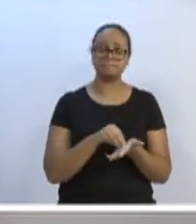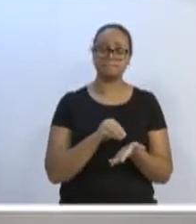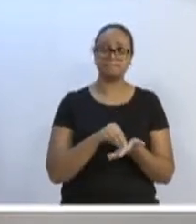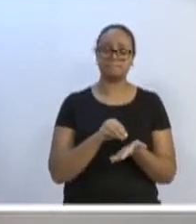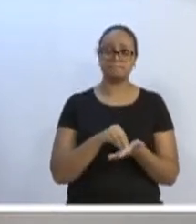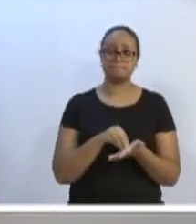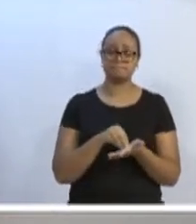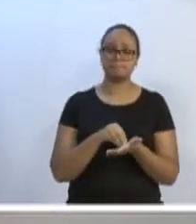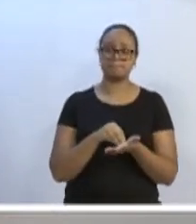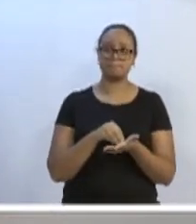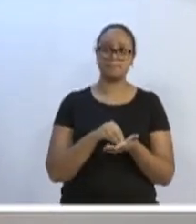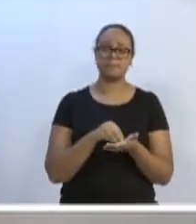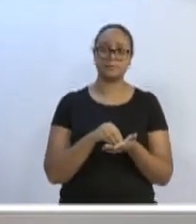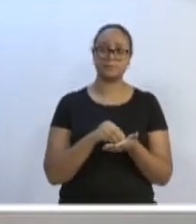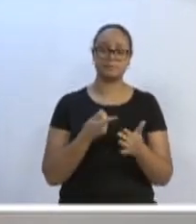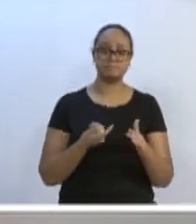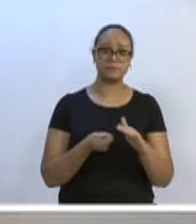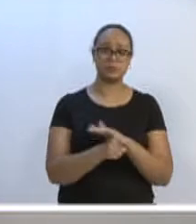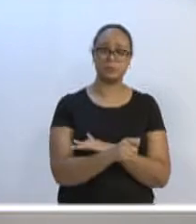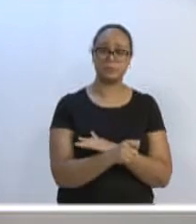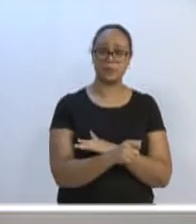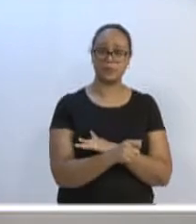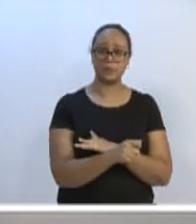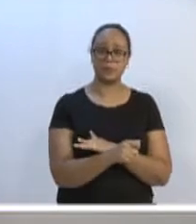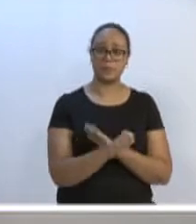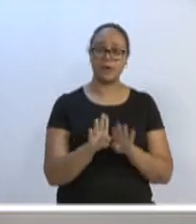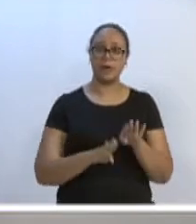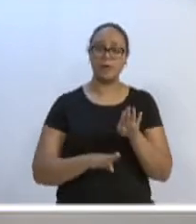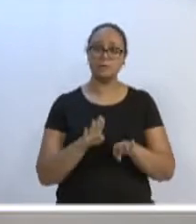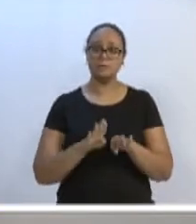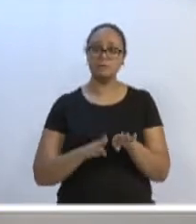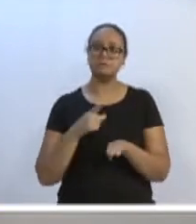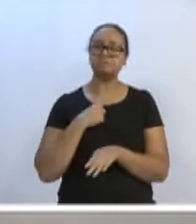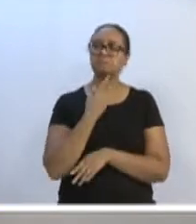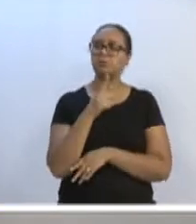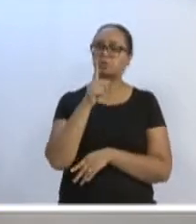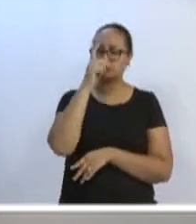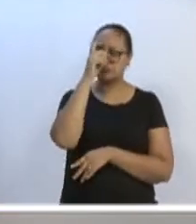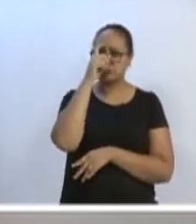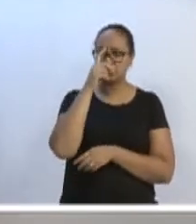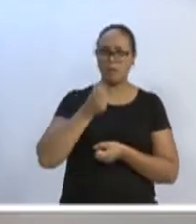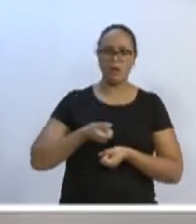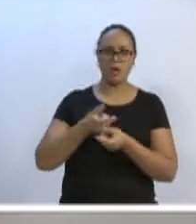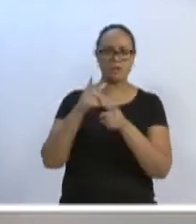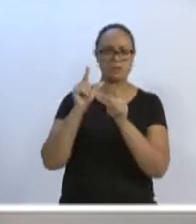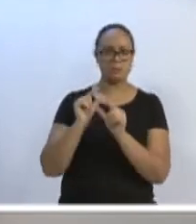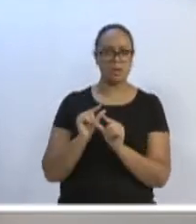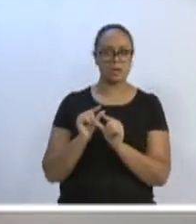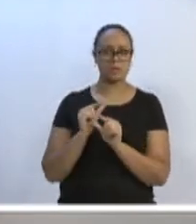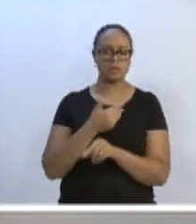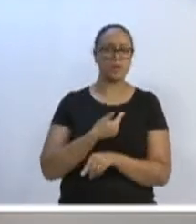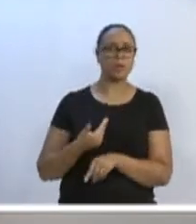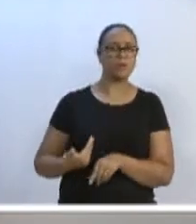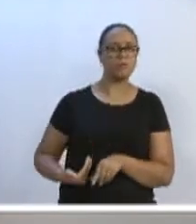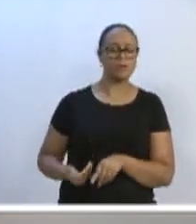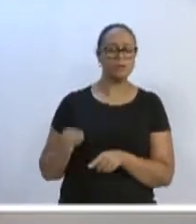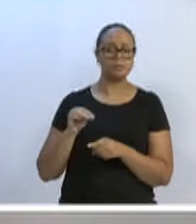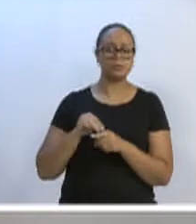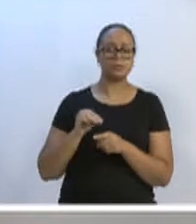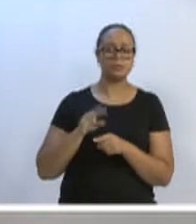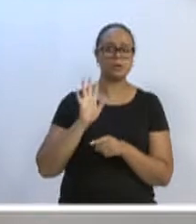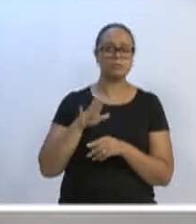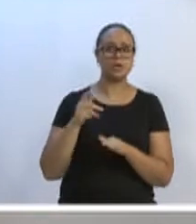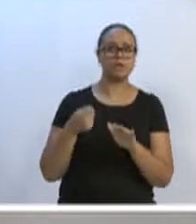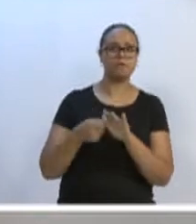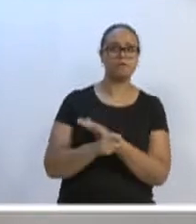menos recurso público do que os hospitais regionais que nós já temos conhecimento. O governo municipal, senhores, já investe mais de